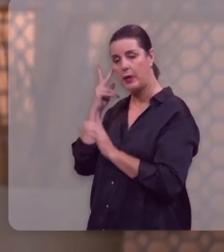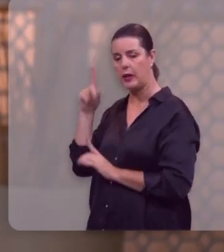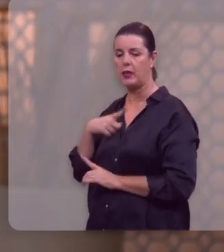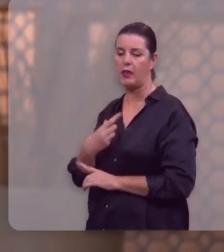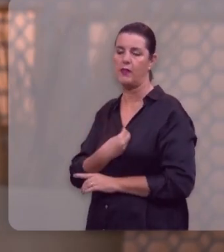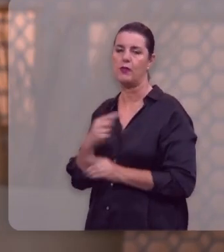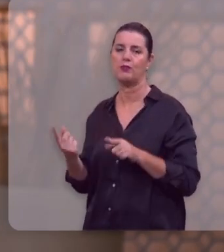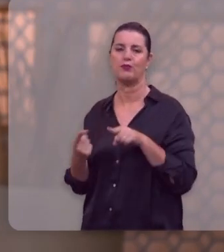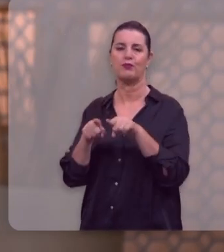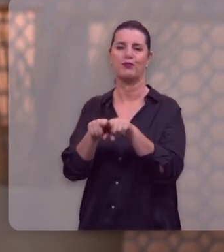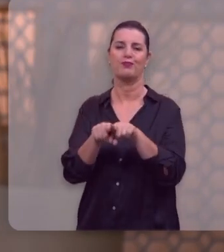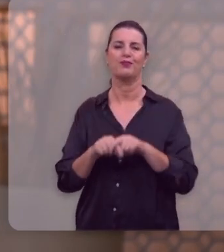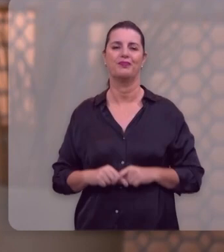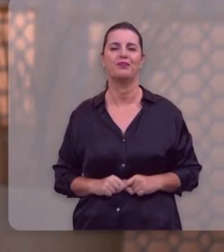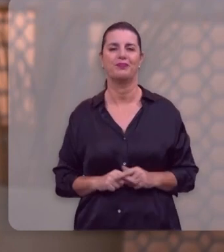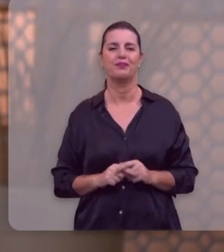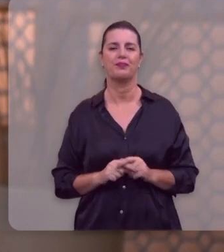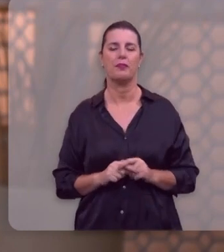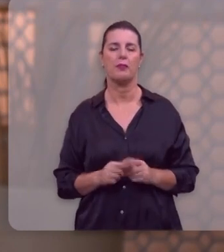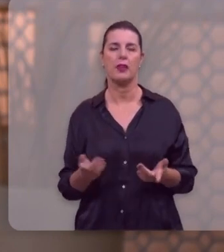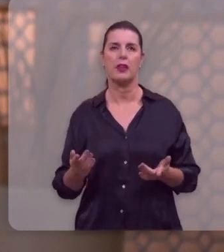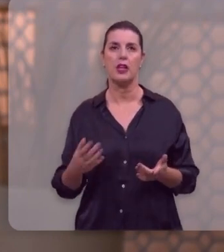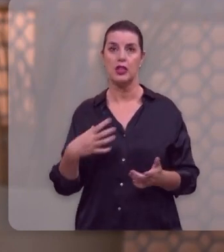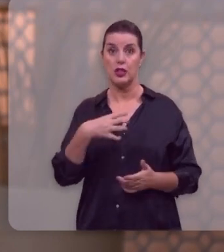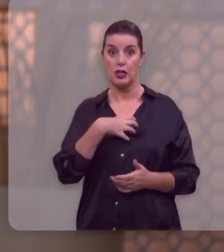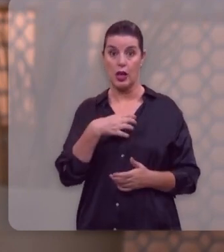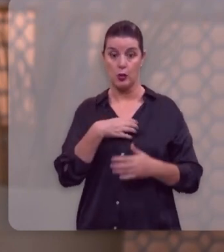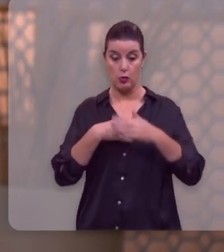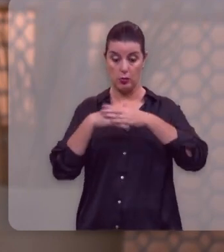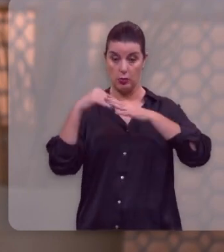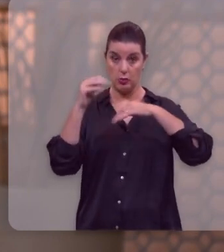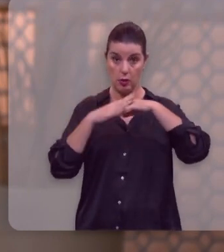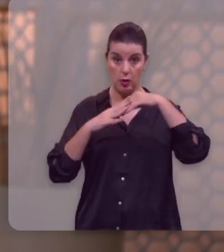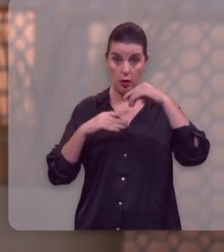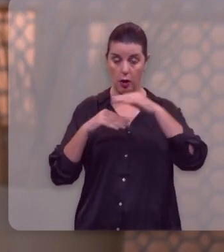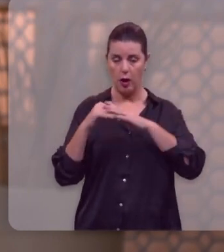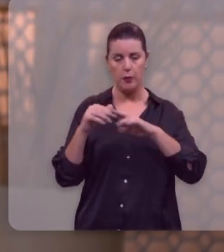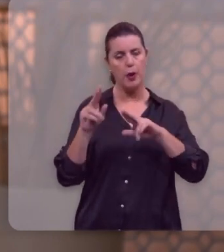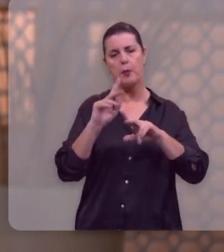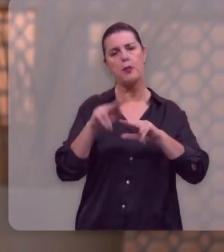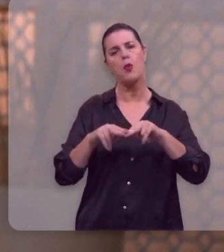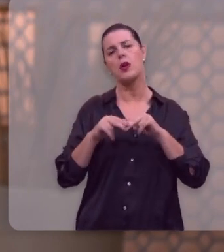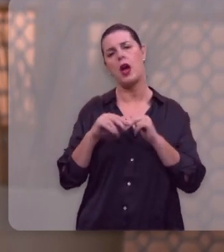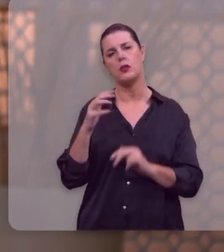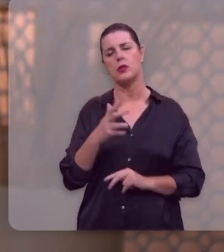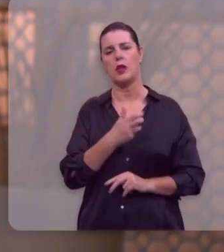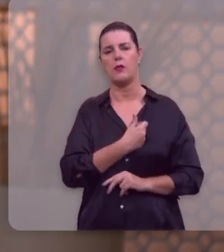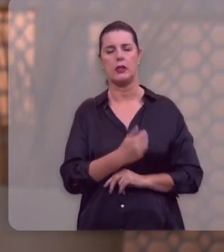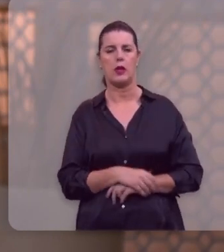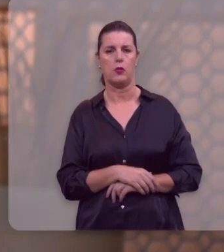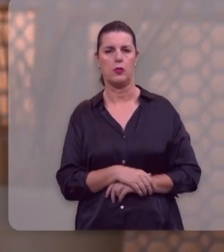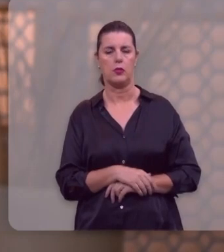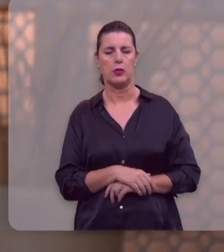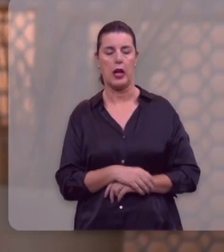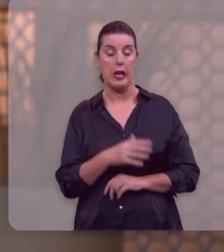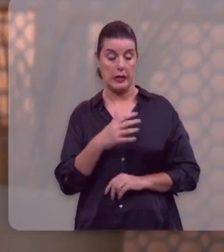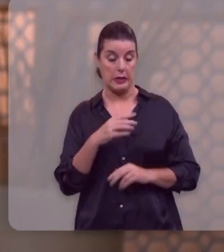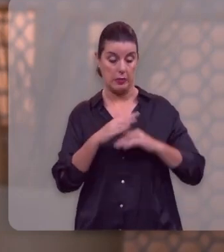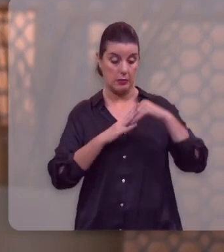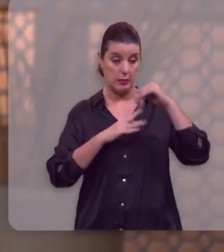andássemos nelas. De tal maneira que as obras não são a causa da salvação, as obras